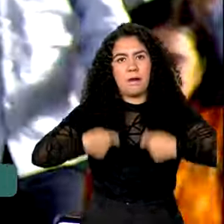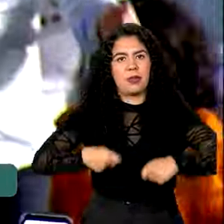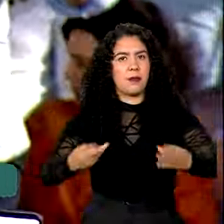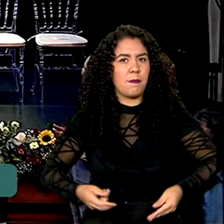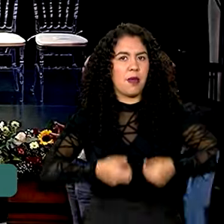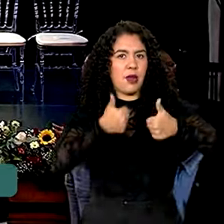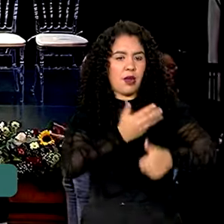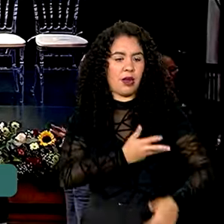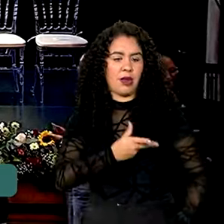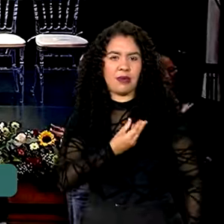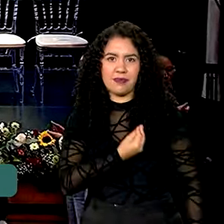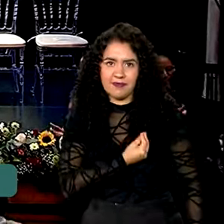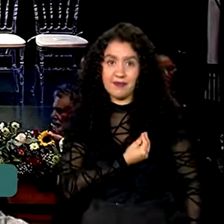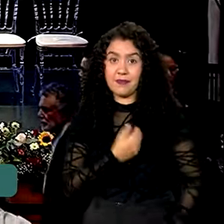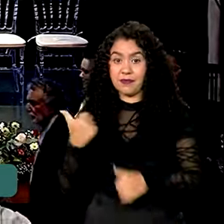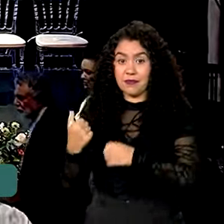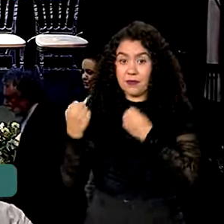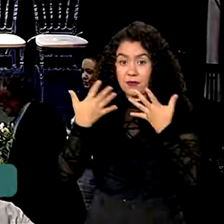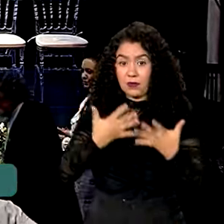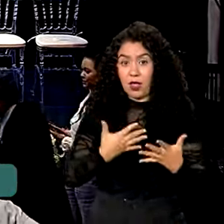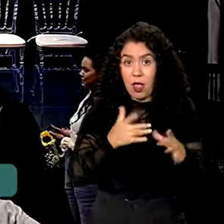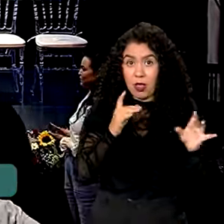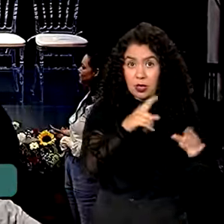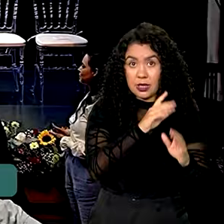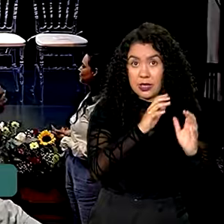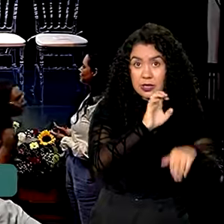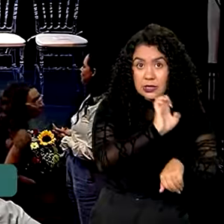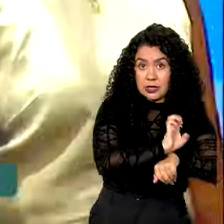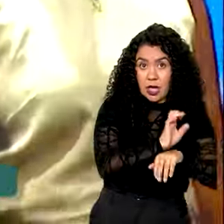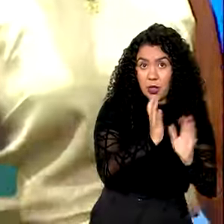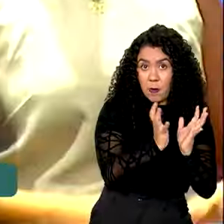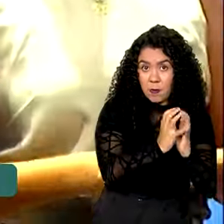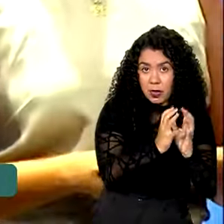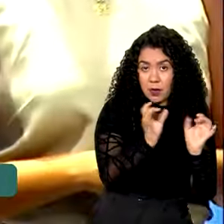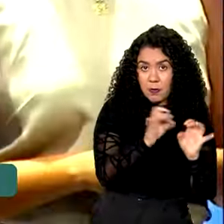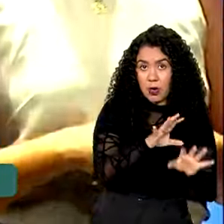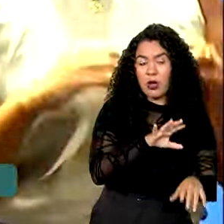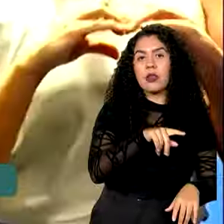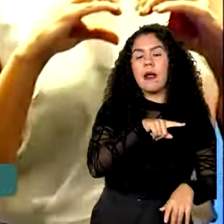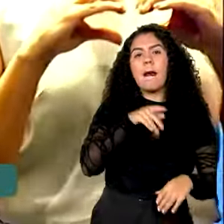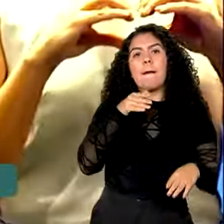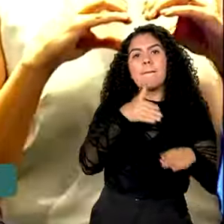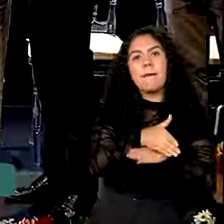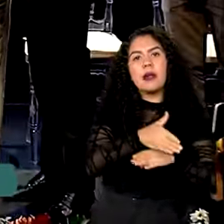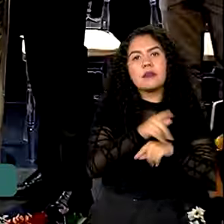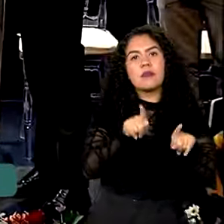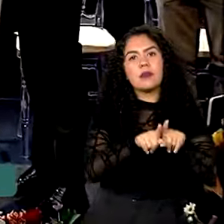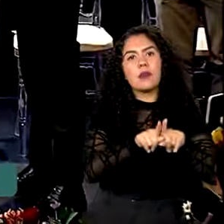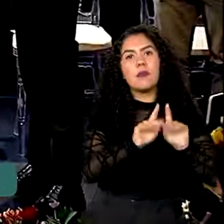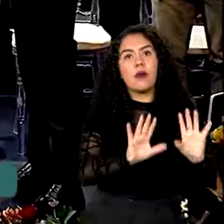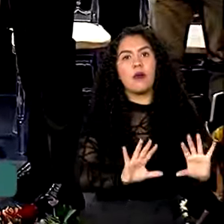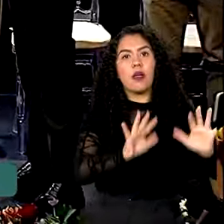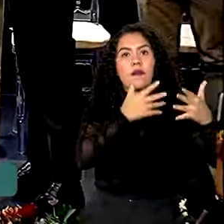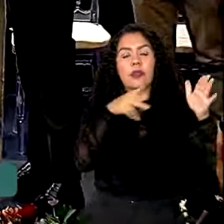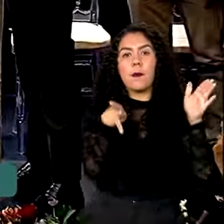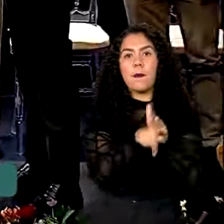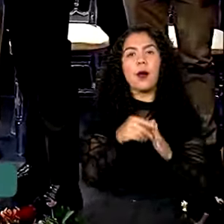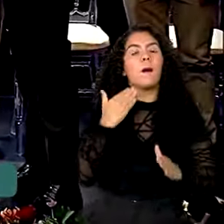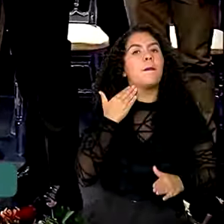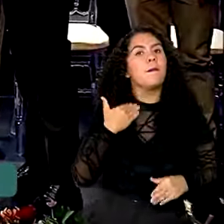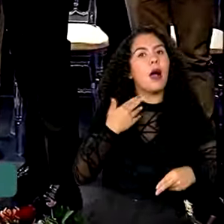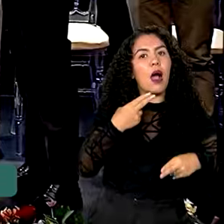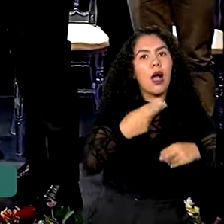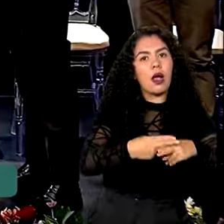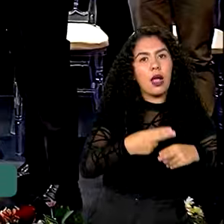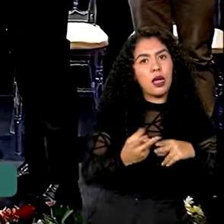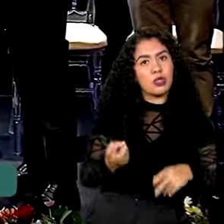qualidade de vida. E antes de sair do estado de Pernambuco, o presidente Lula participou de uma cerimônia na Caixa Cultural, que celebrou a